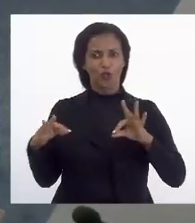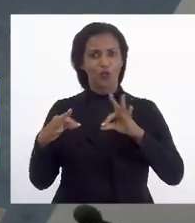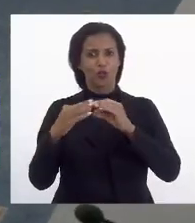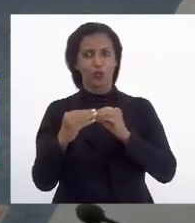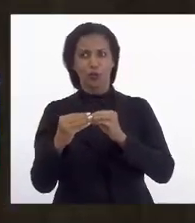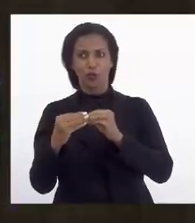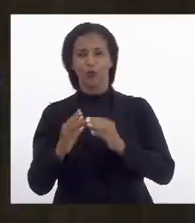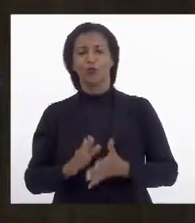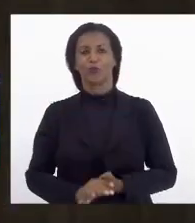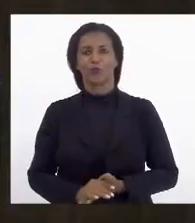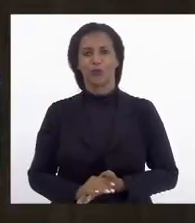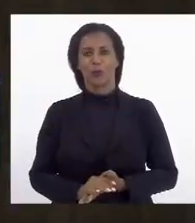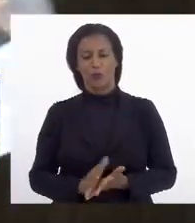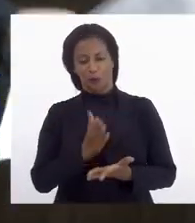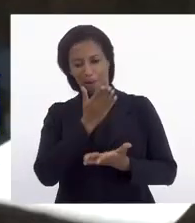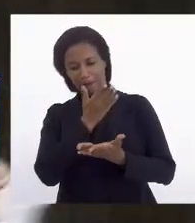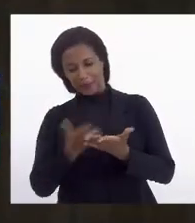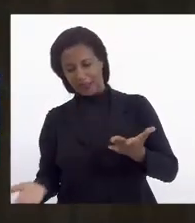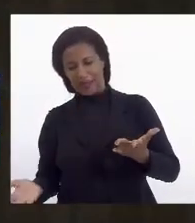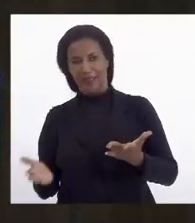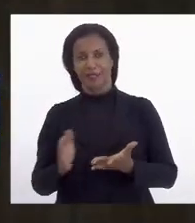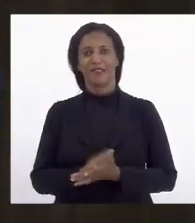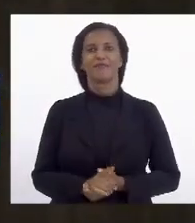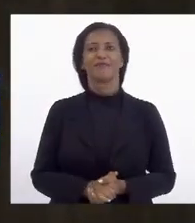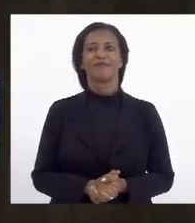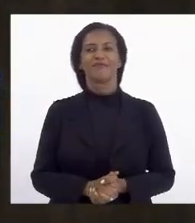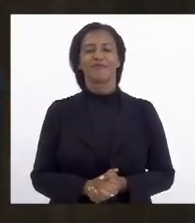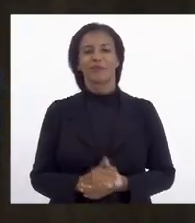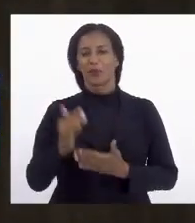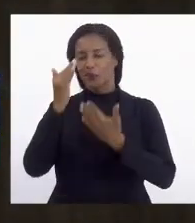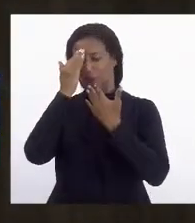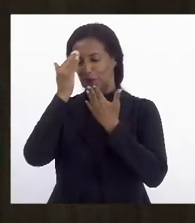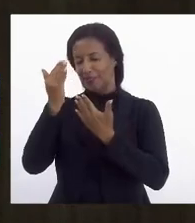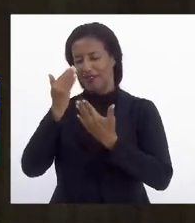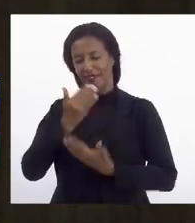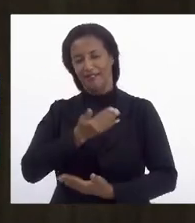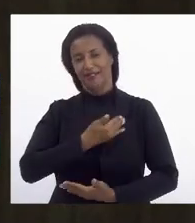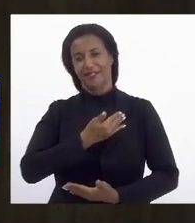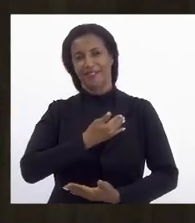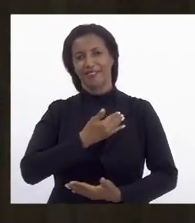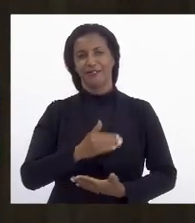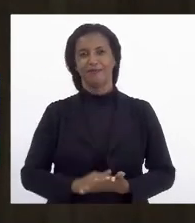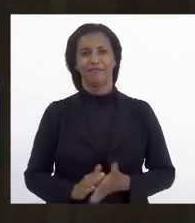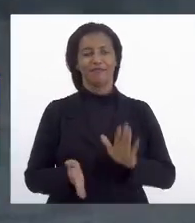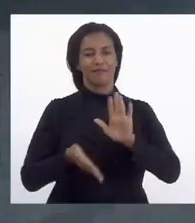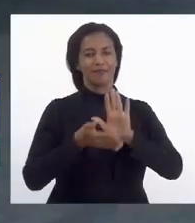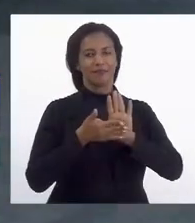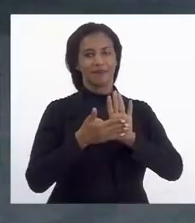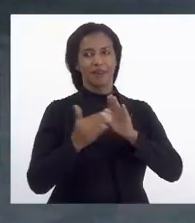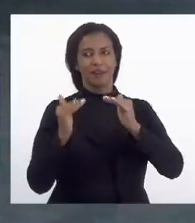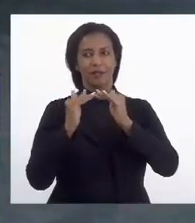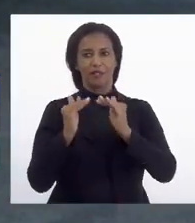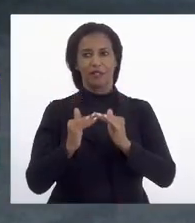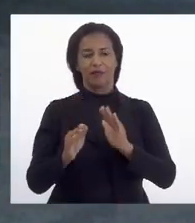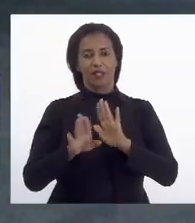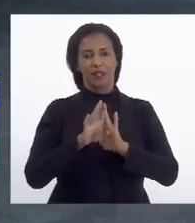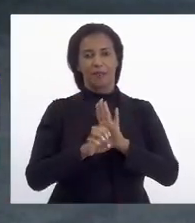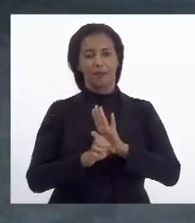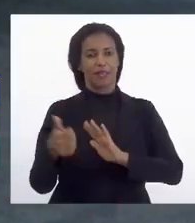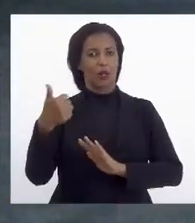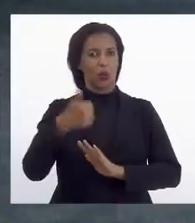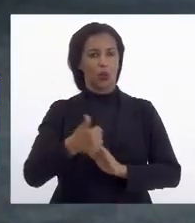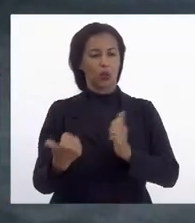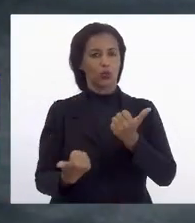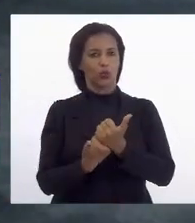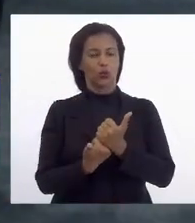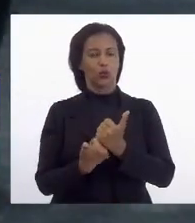nossos deslizes obrigado deputado Valdeck querido amigo o parecer senhor Presidente é favorável emenda 1 favorável